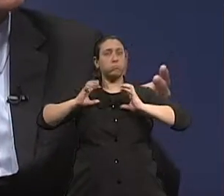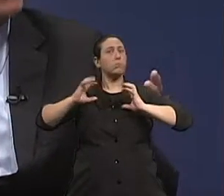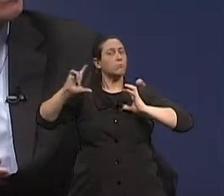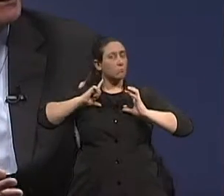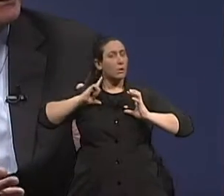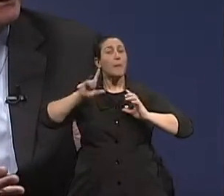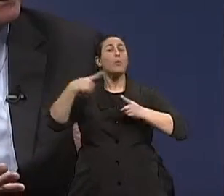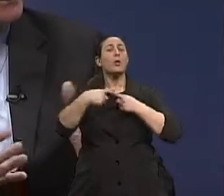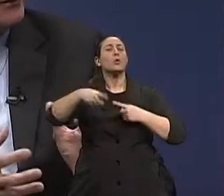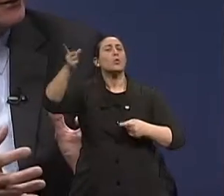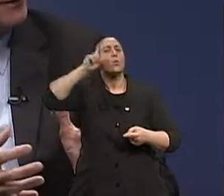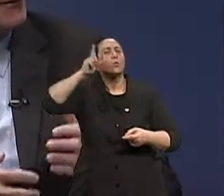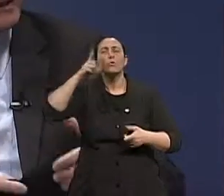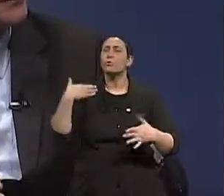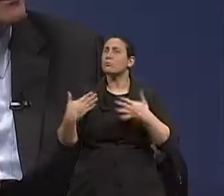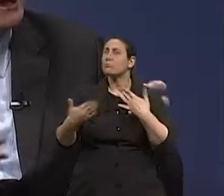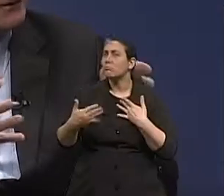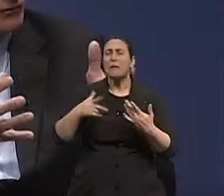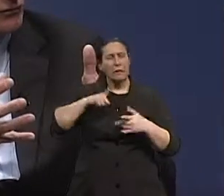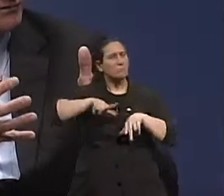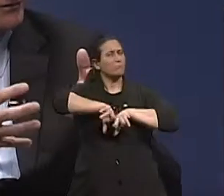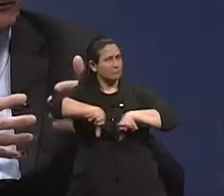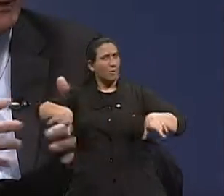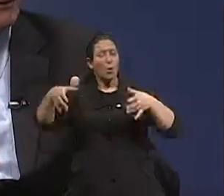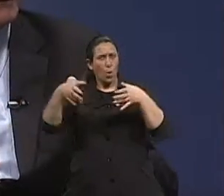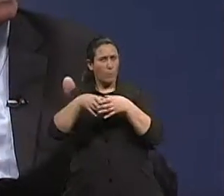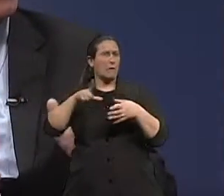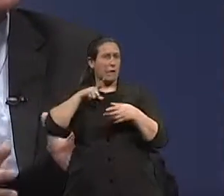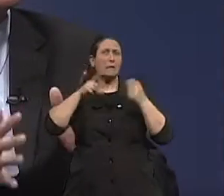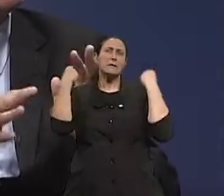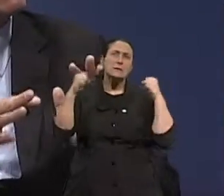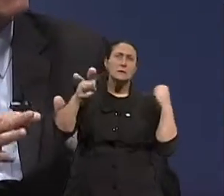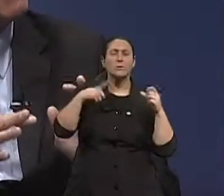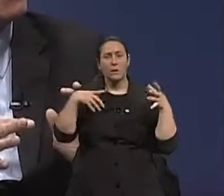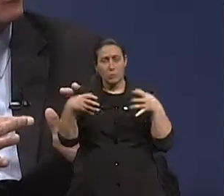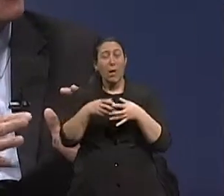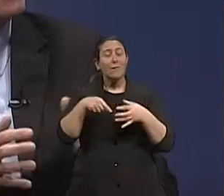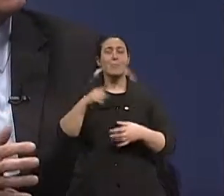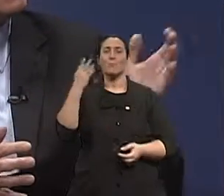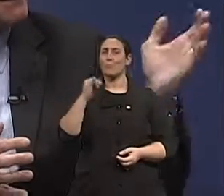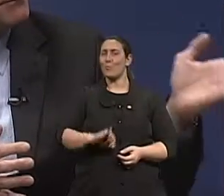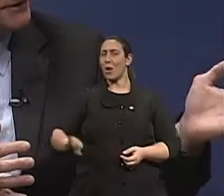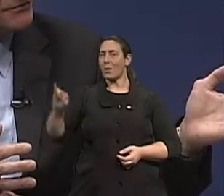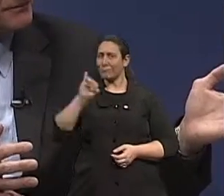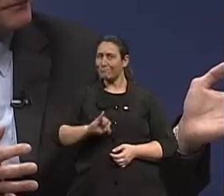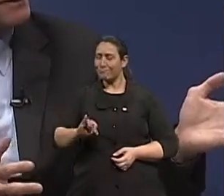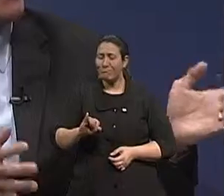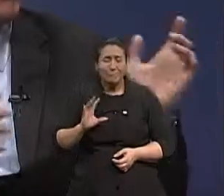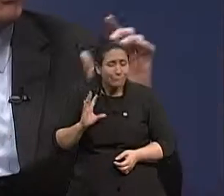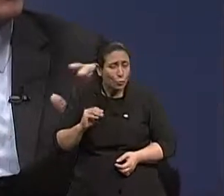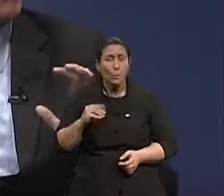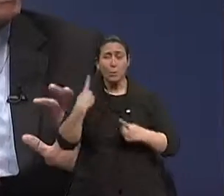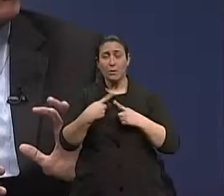coisas do dia a dia. Enfim, tem várias atividades esses grupos, são vários. Isso é fundamental. Até mesmo,